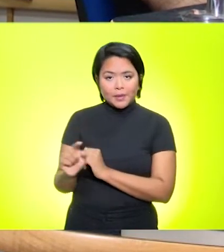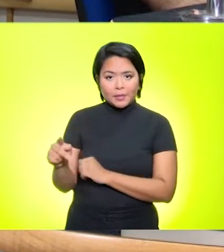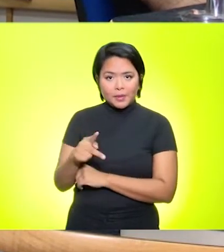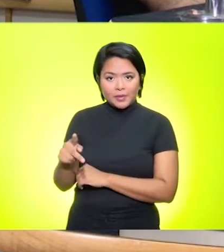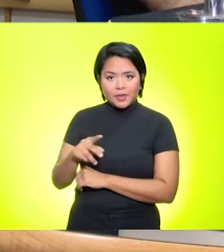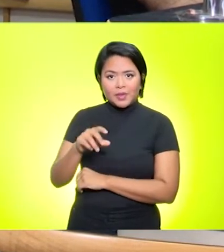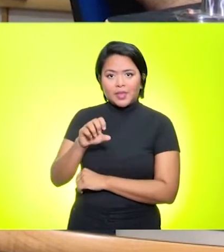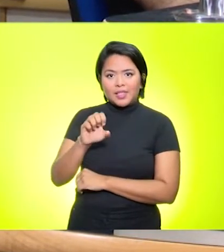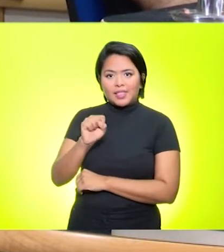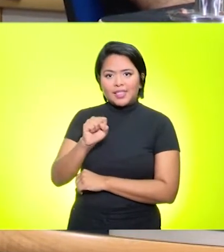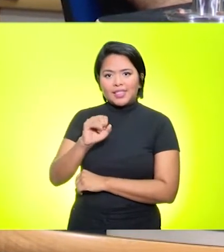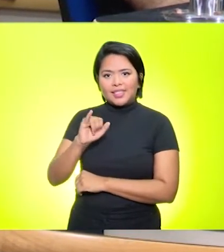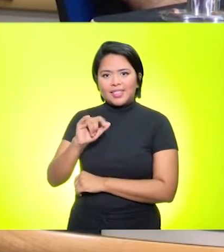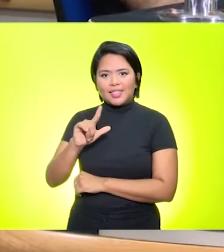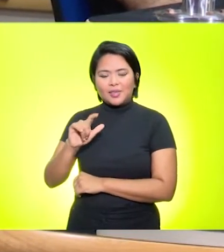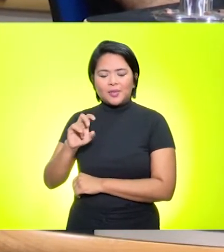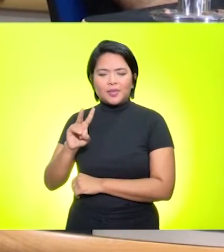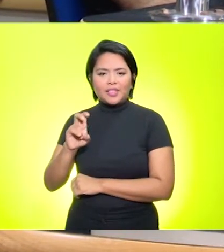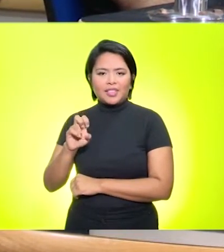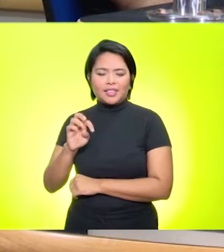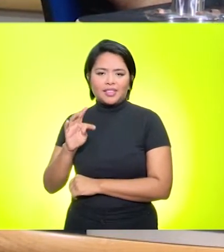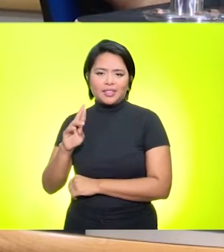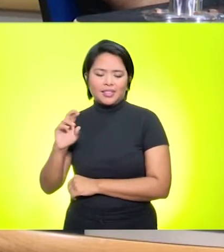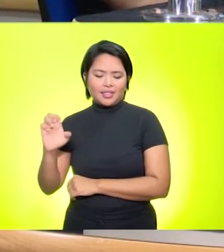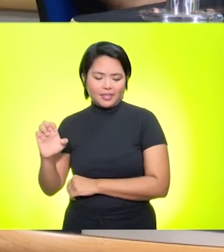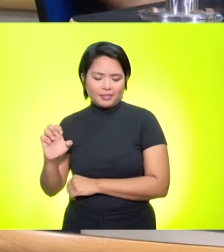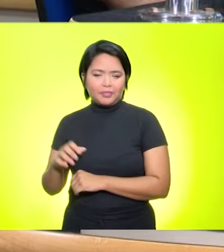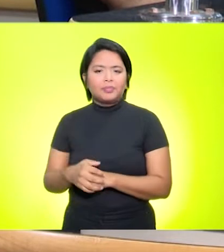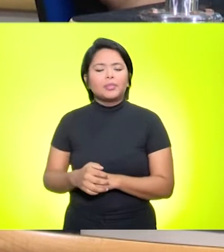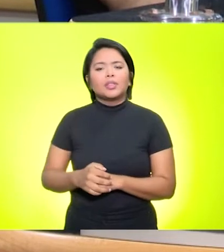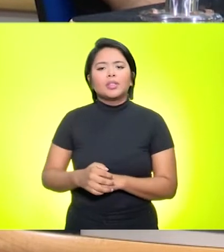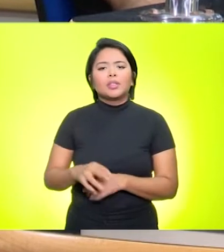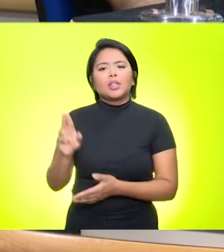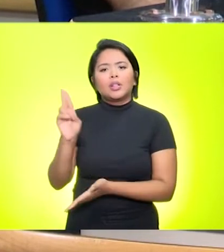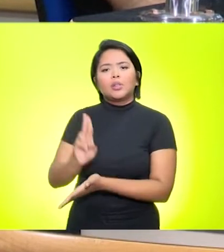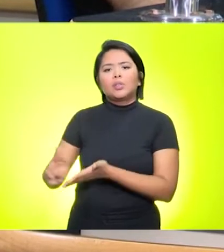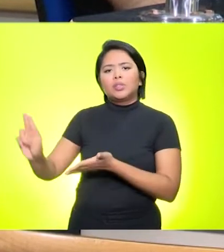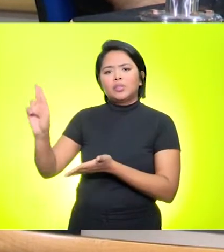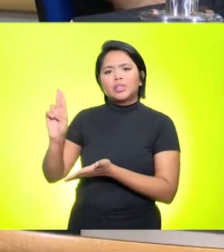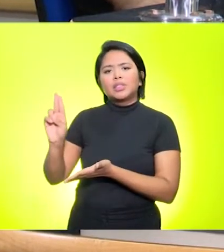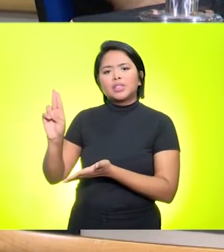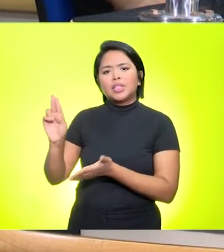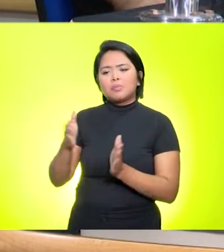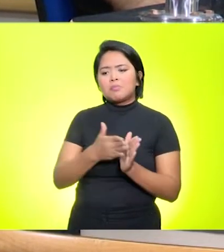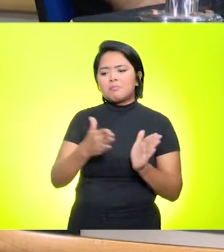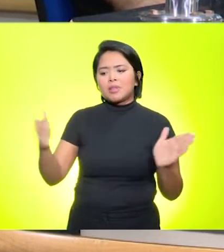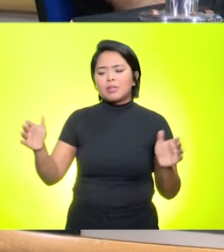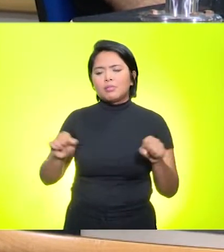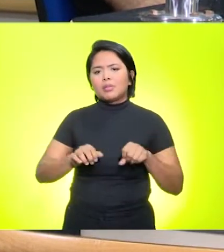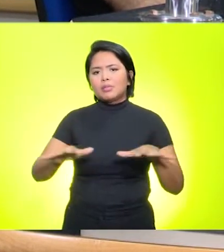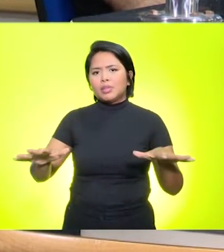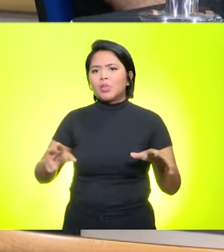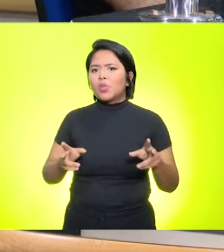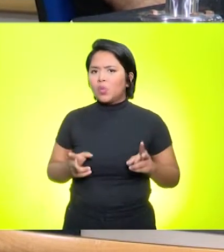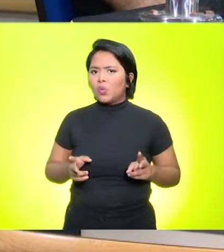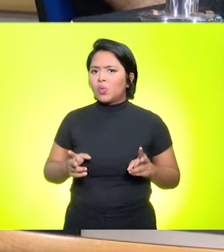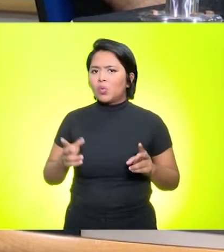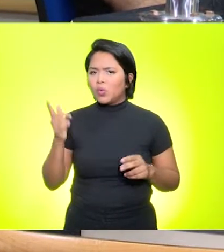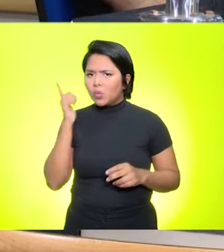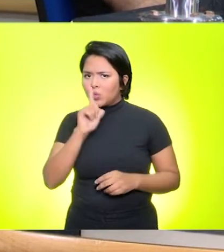A universidade, durante todo o período da pandemia, ela conseguiu manter o ensino de forma remota.